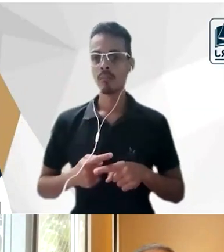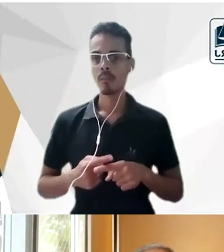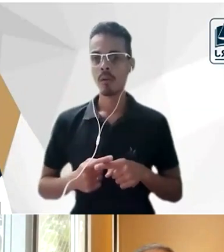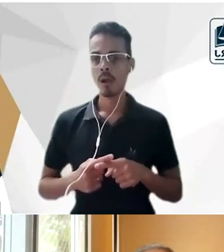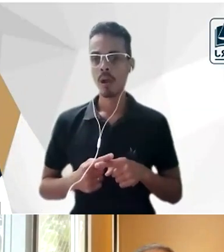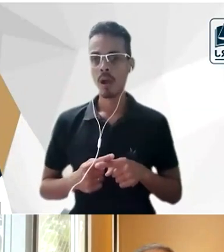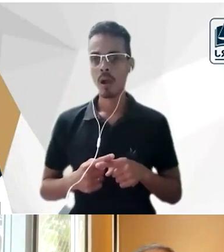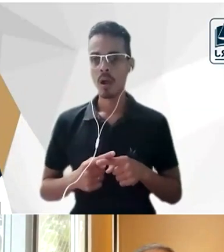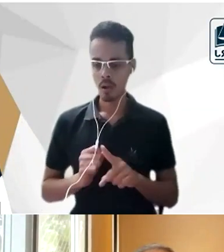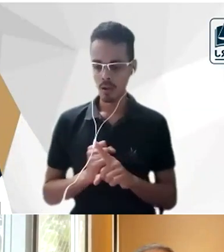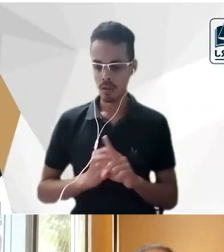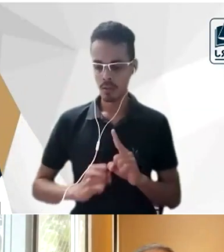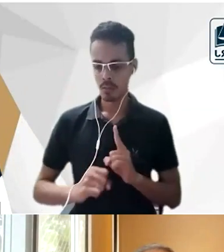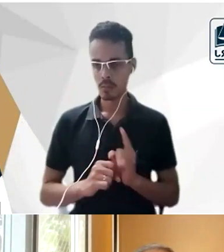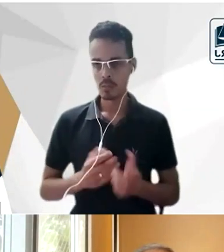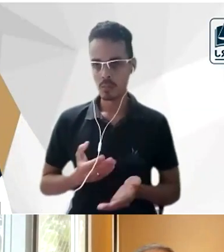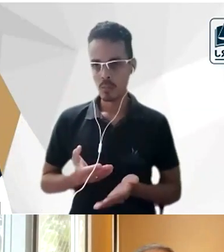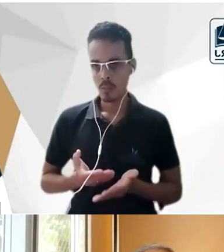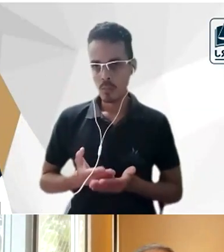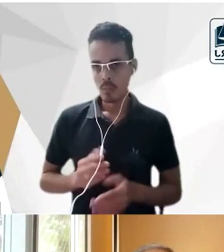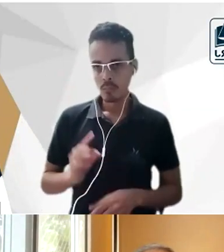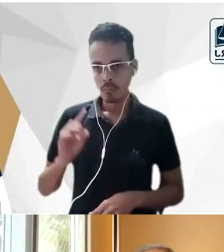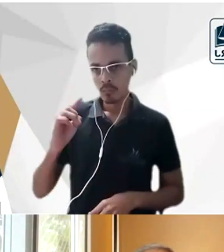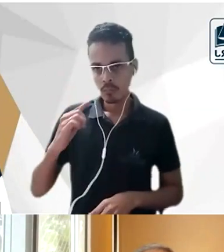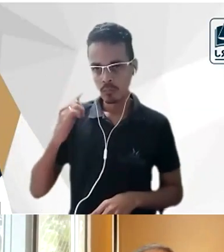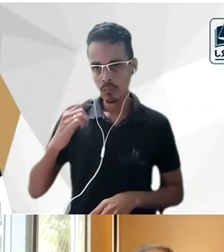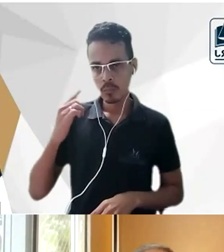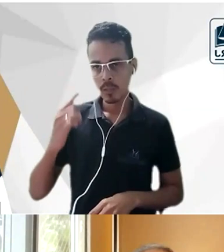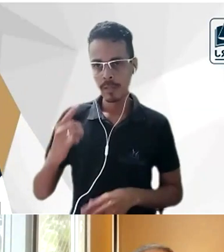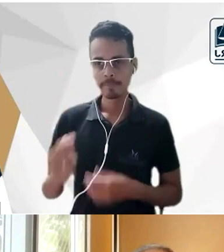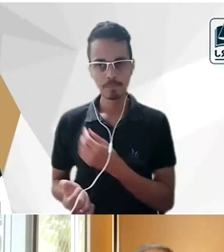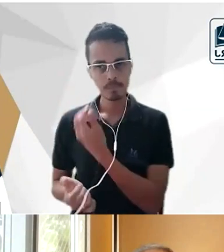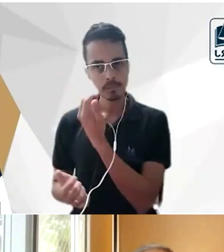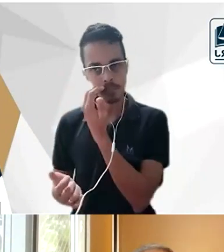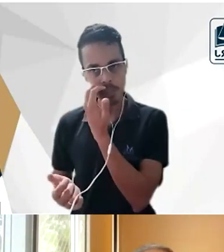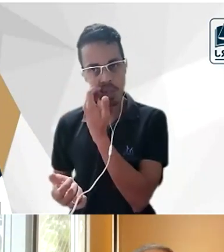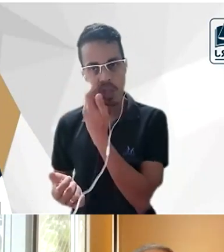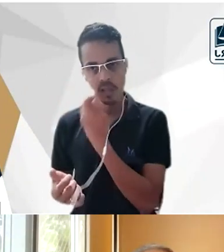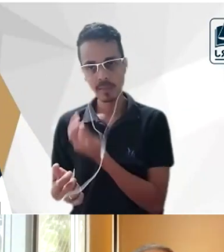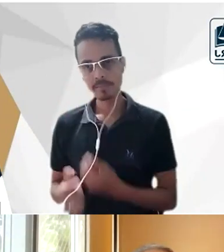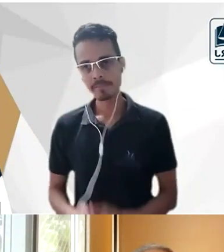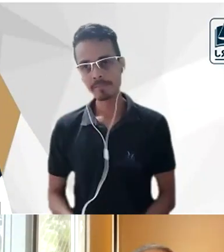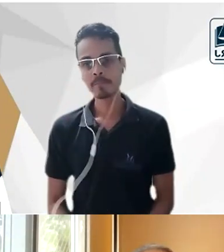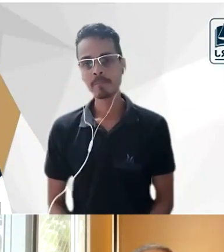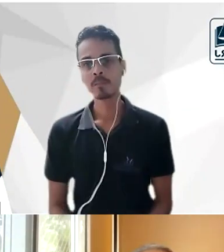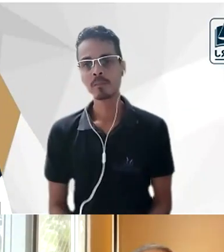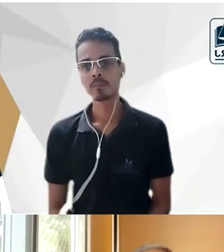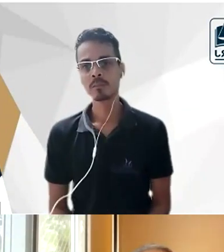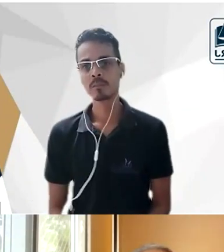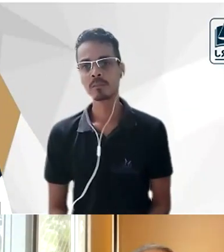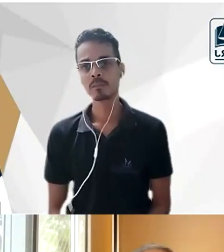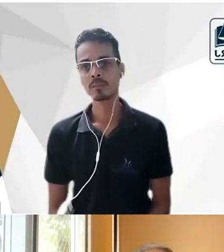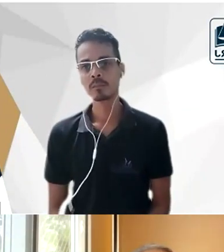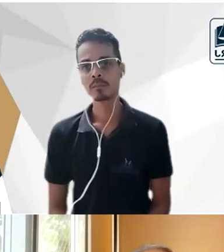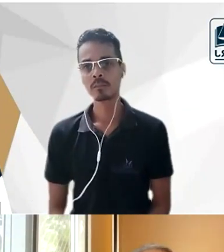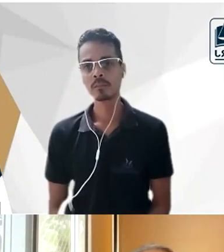na sociologia do direito a gente fala muito e input e